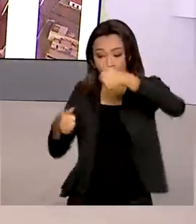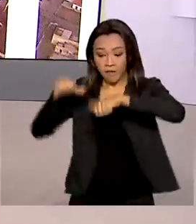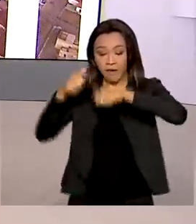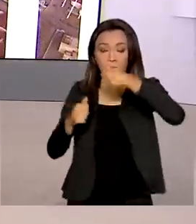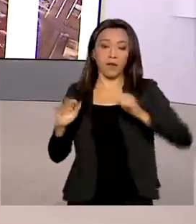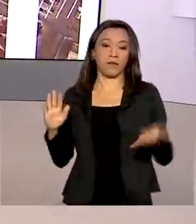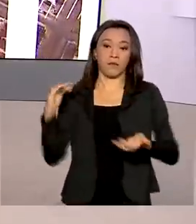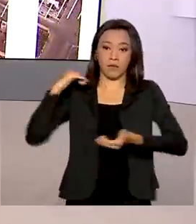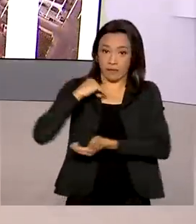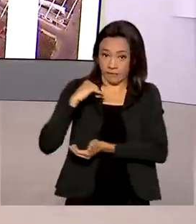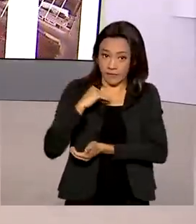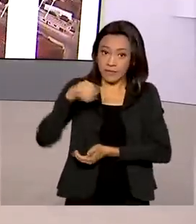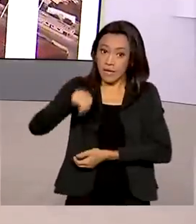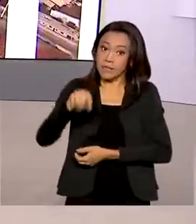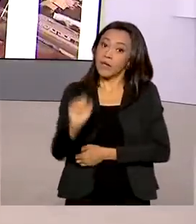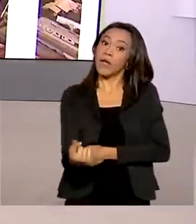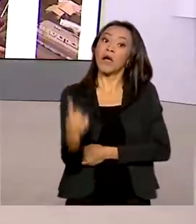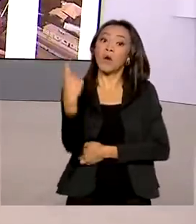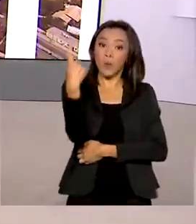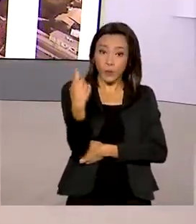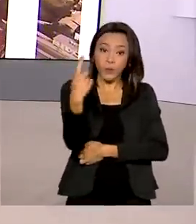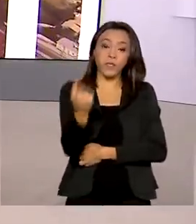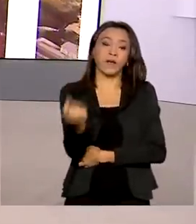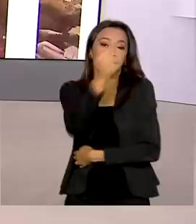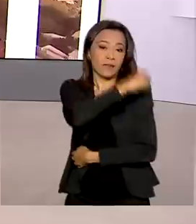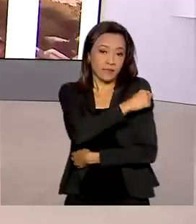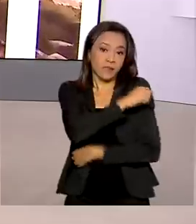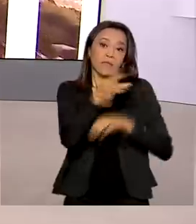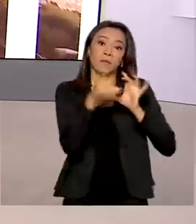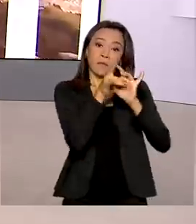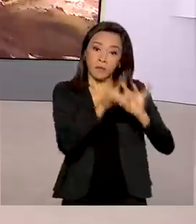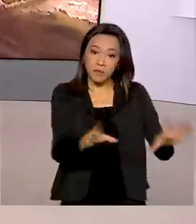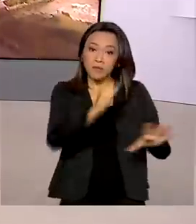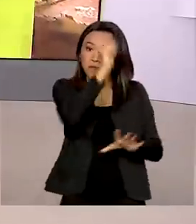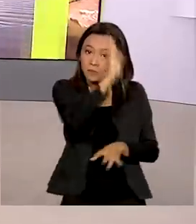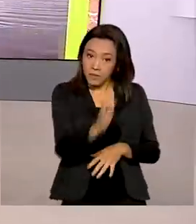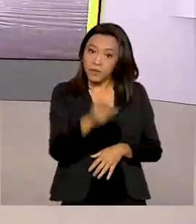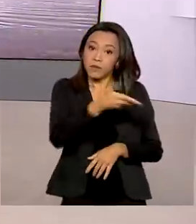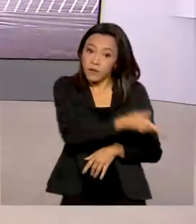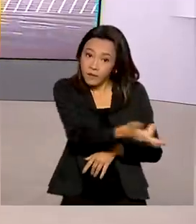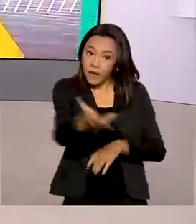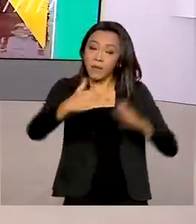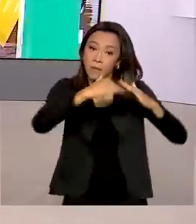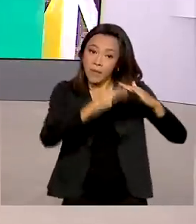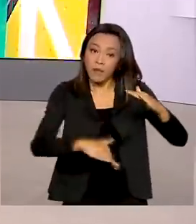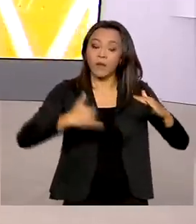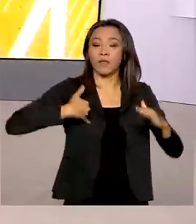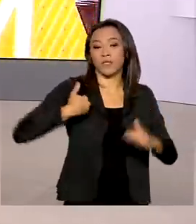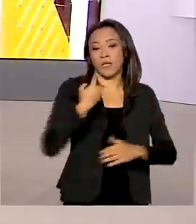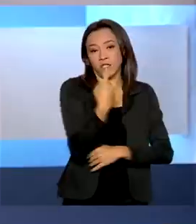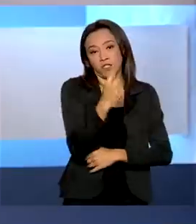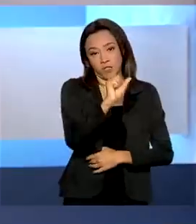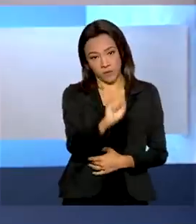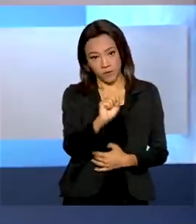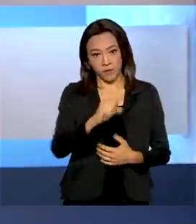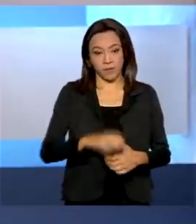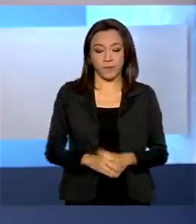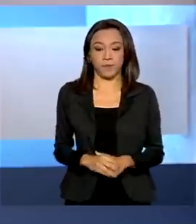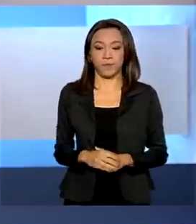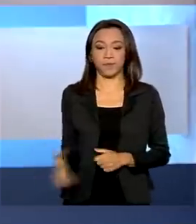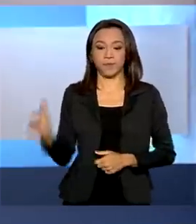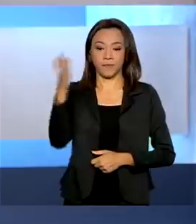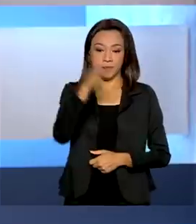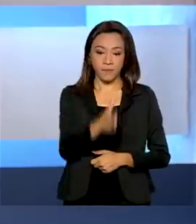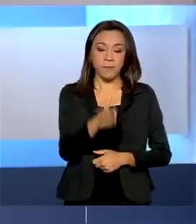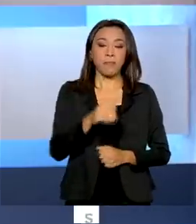momento, essa é a única entre as vacinas autorizadas no Brasil com indicação para menores de 18 anos. E o